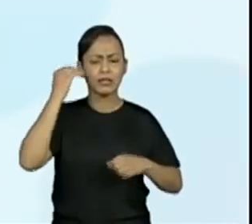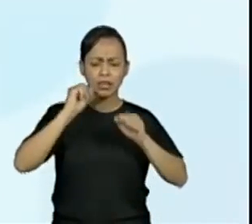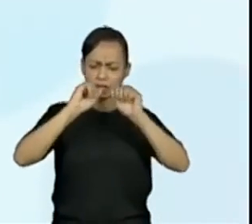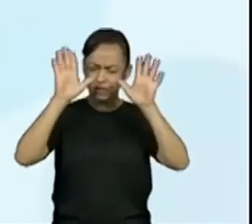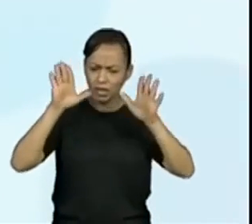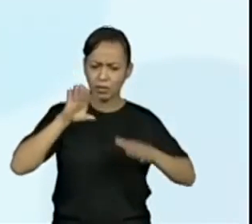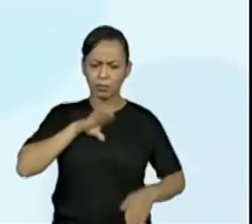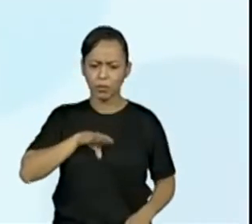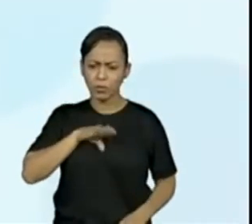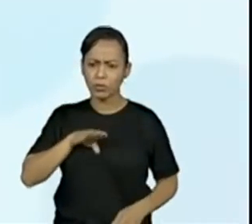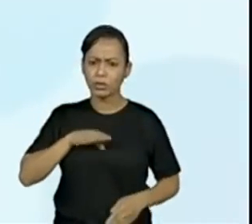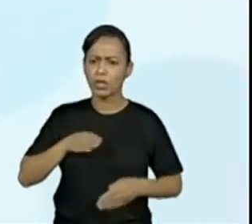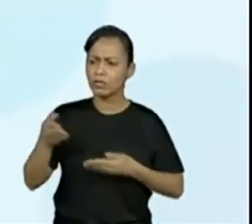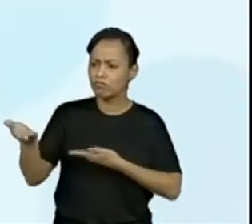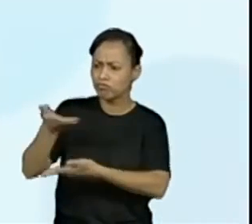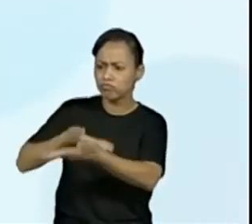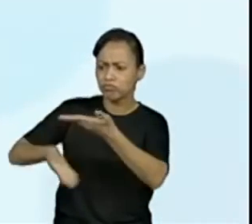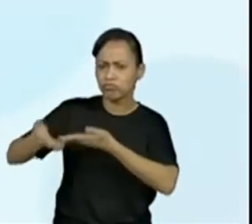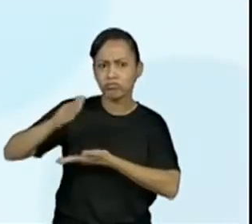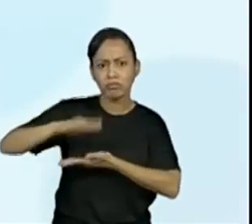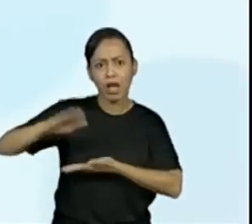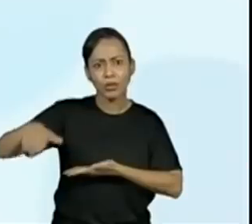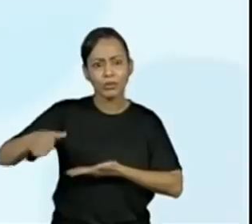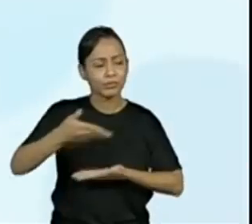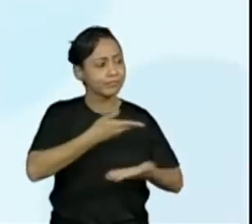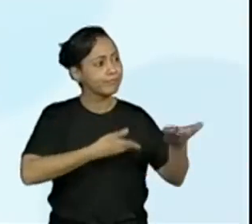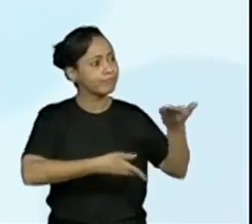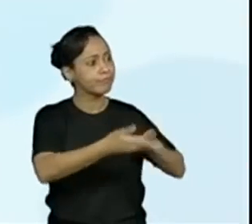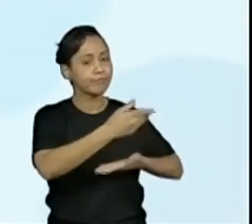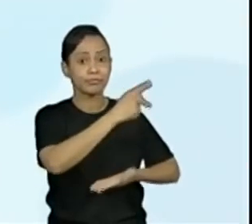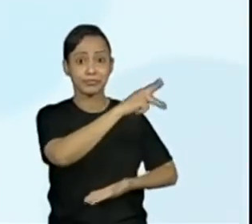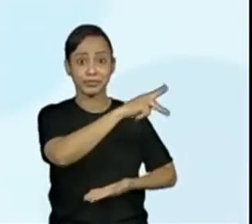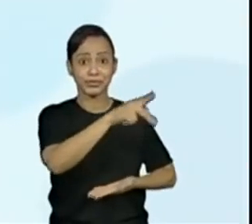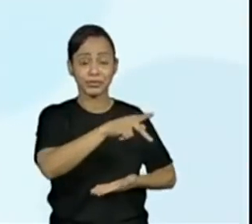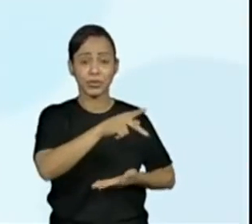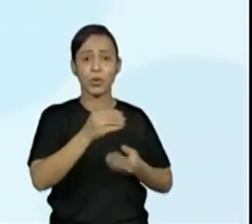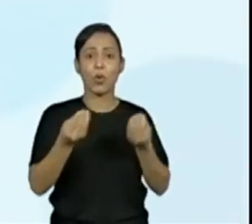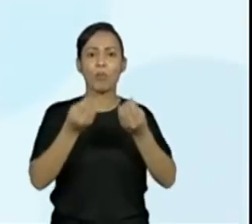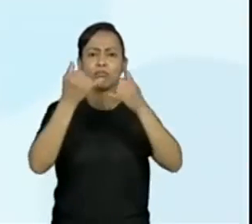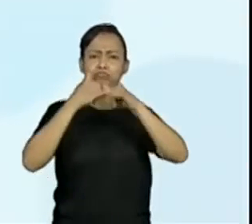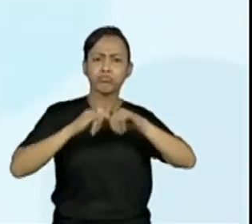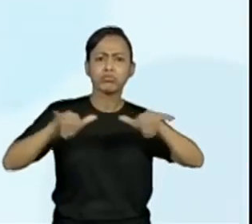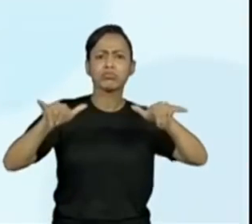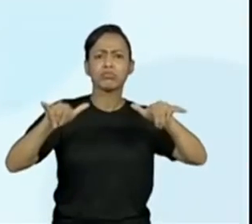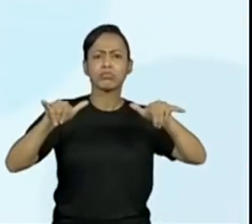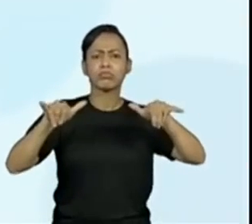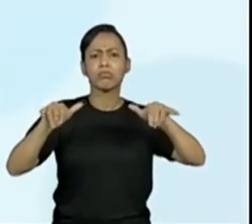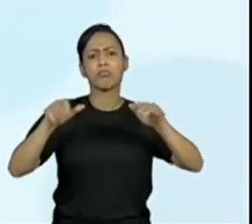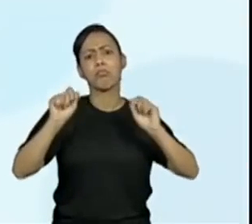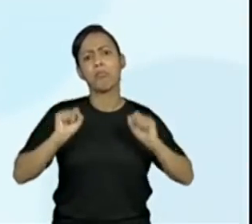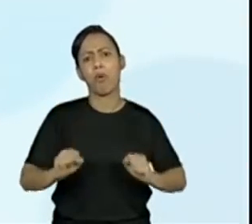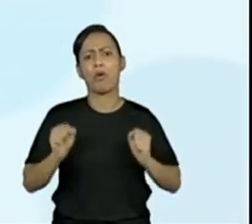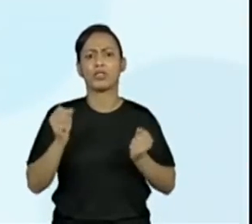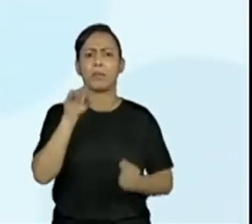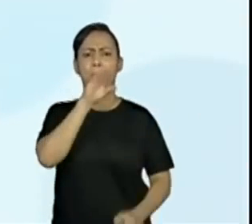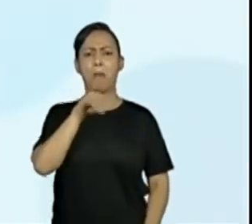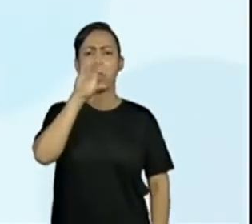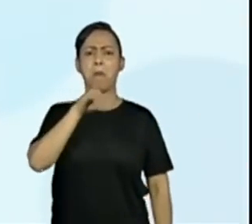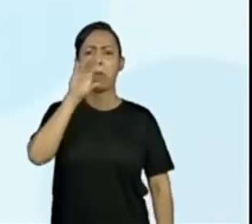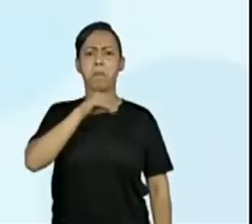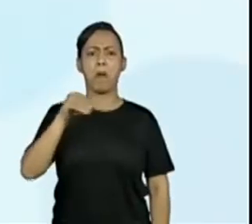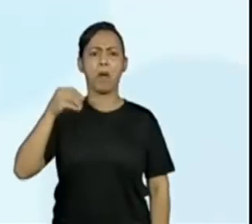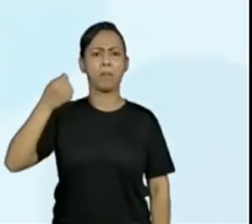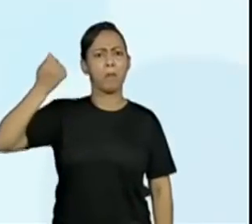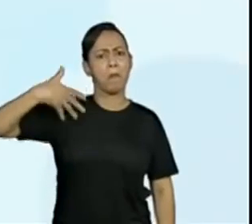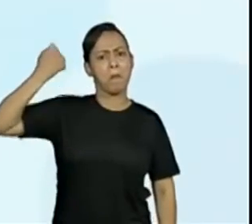ajuda do professor, notícias, entre outros textos do campo de vida pública, que possam ser oralizados em áudio ou vídeo,